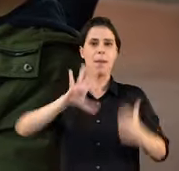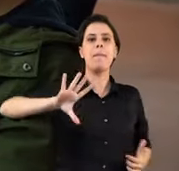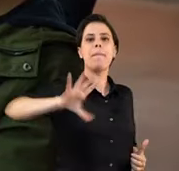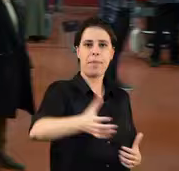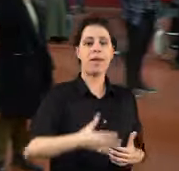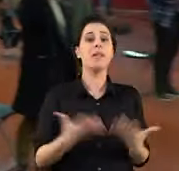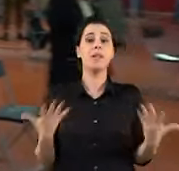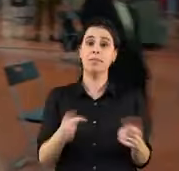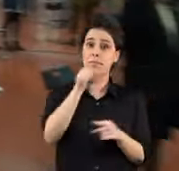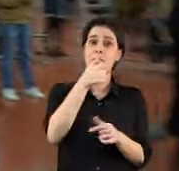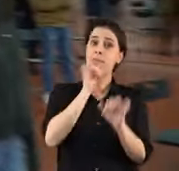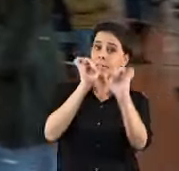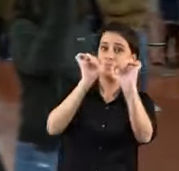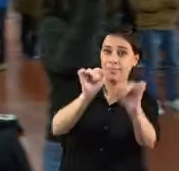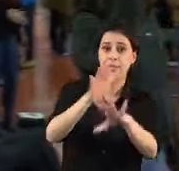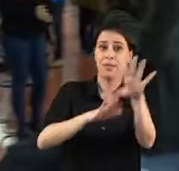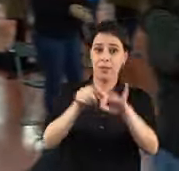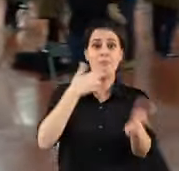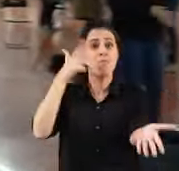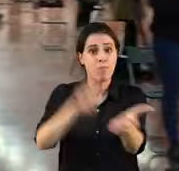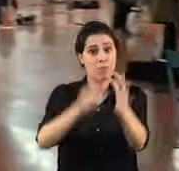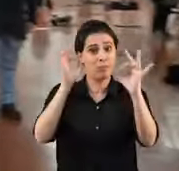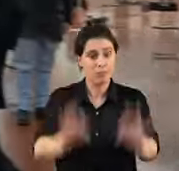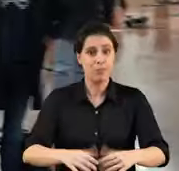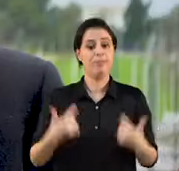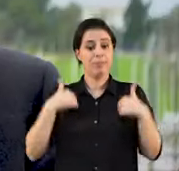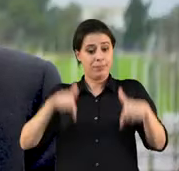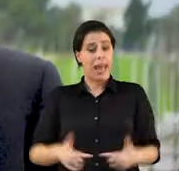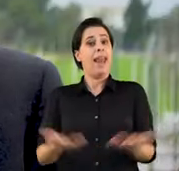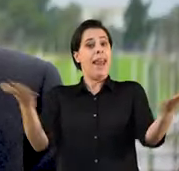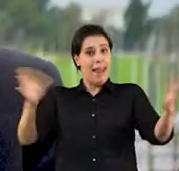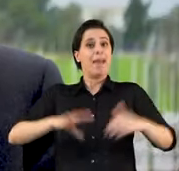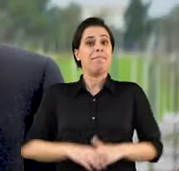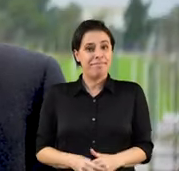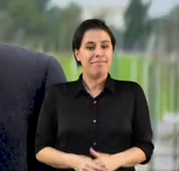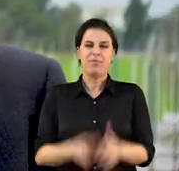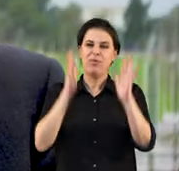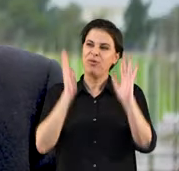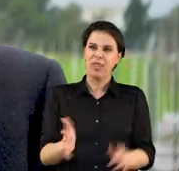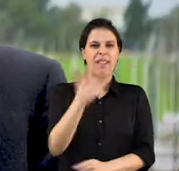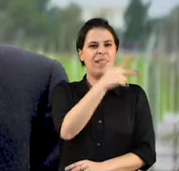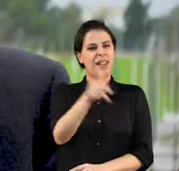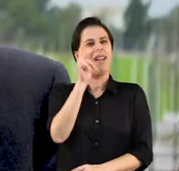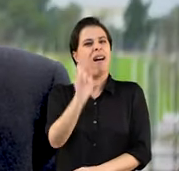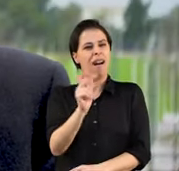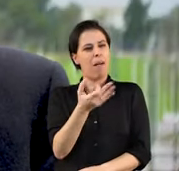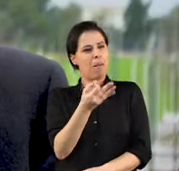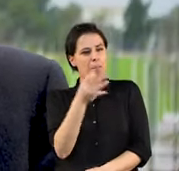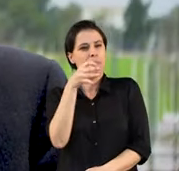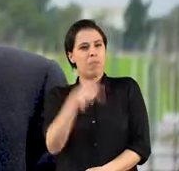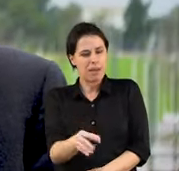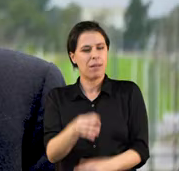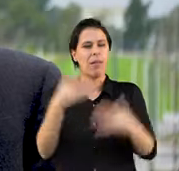defendemos para o país. Está na tua mão fazer dela realidade. Aqui estamos, celebrando o centenário do PCP.